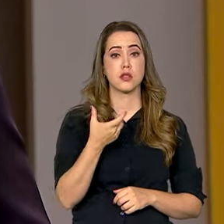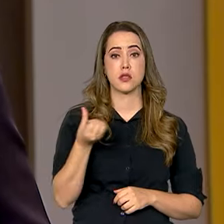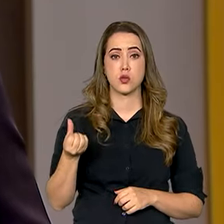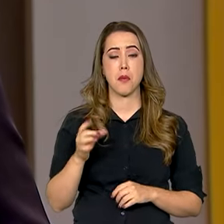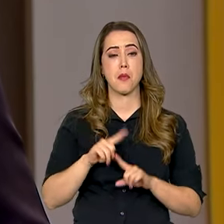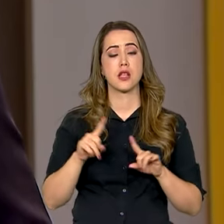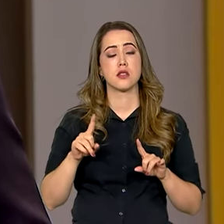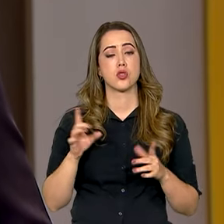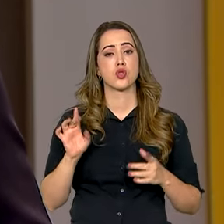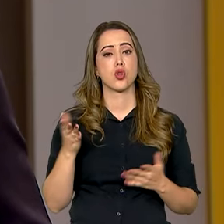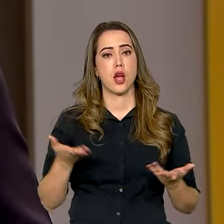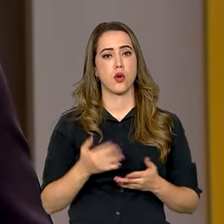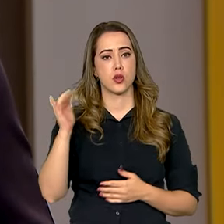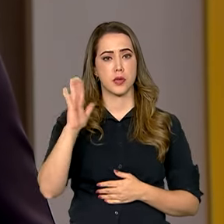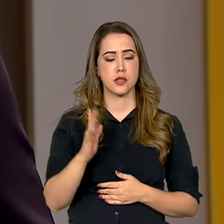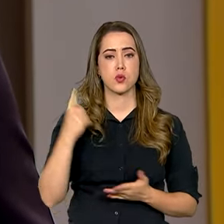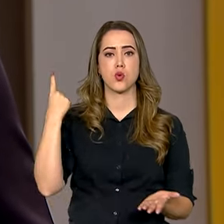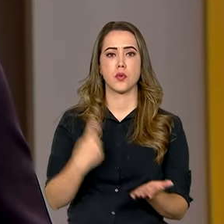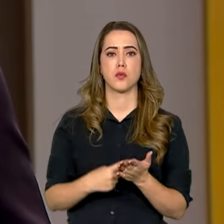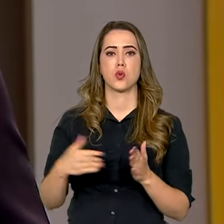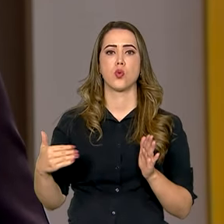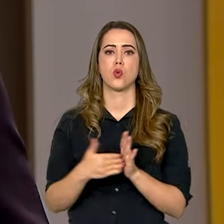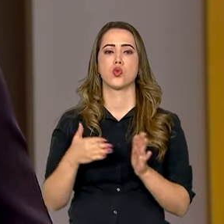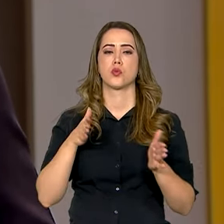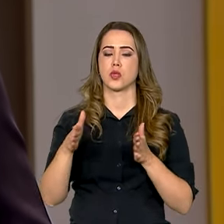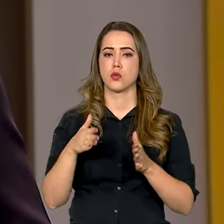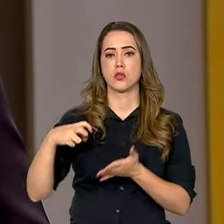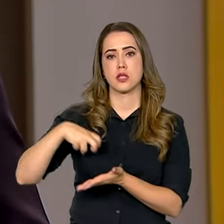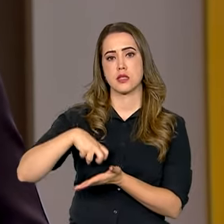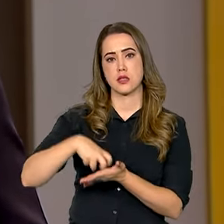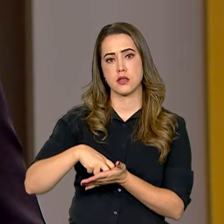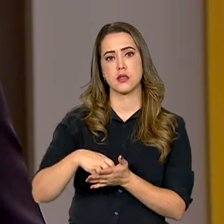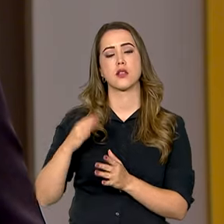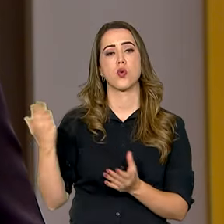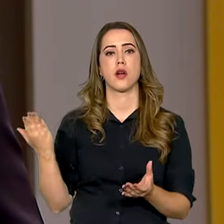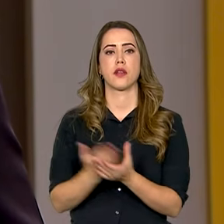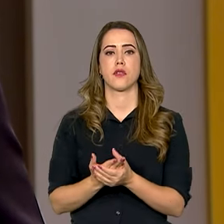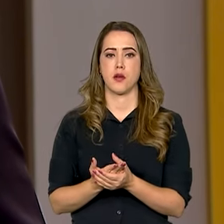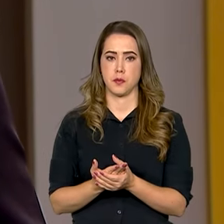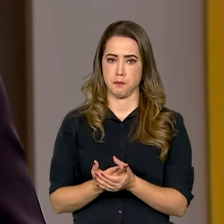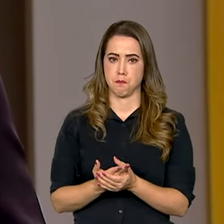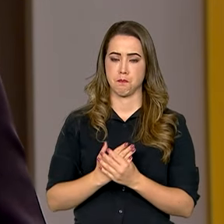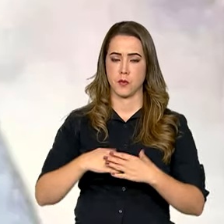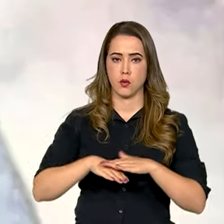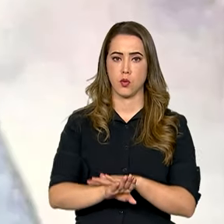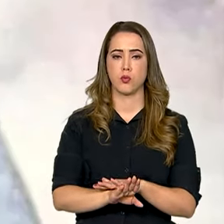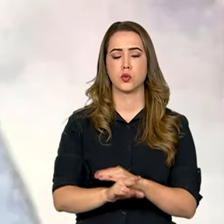mas só agora o Estado brasileiro cumpriu a última etapa da sentença, o que levou ao arquivamento do processo.